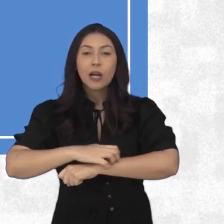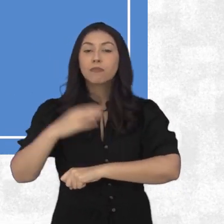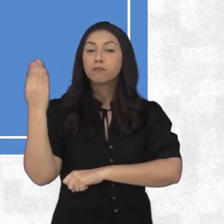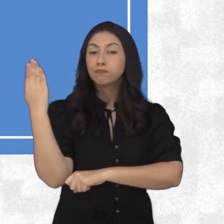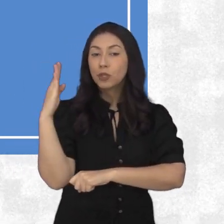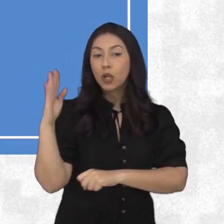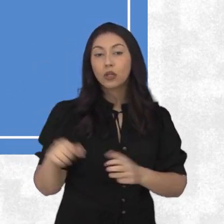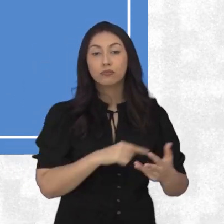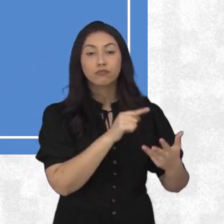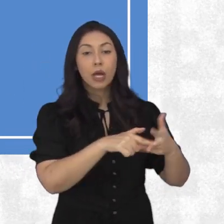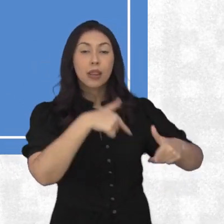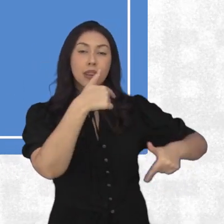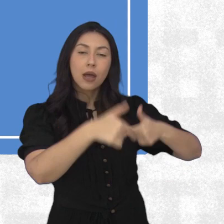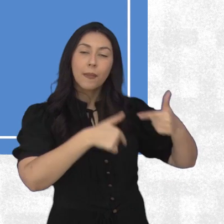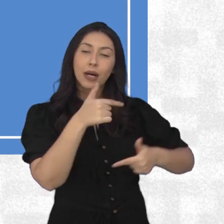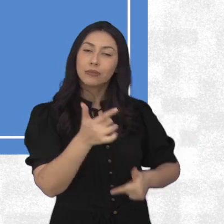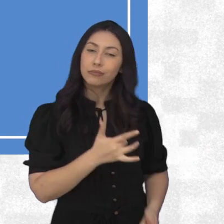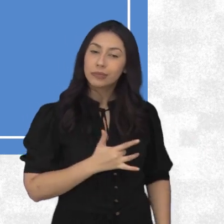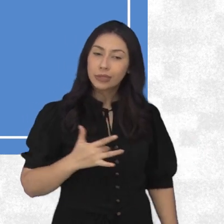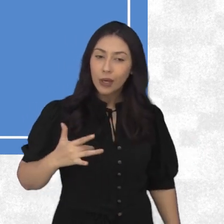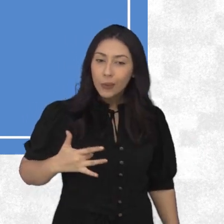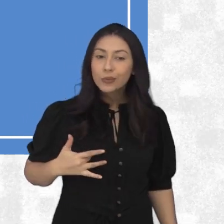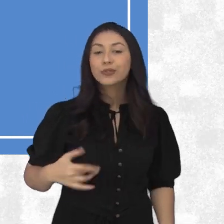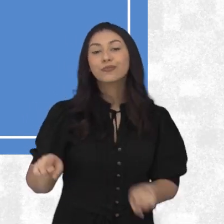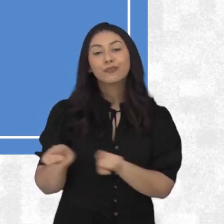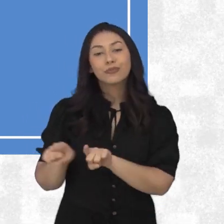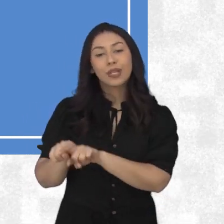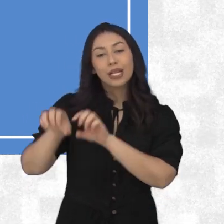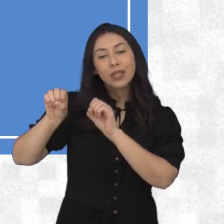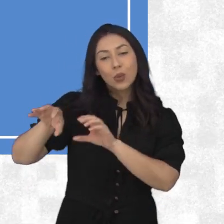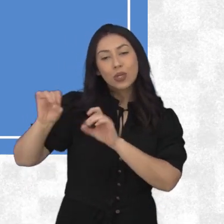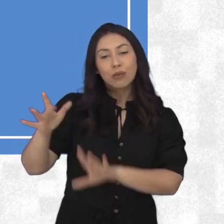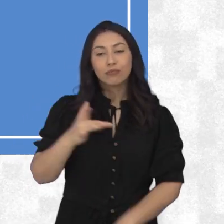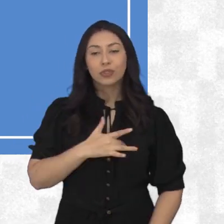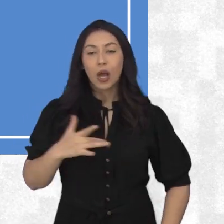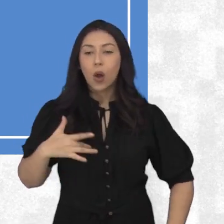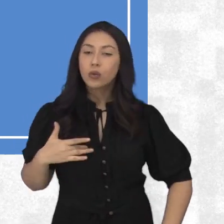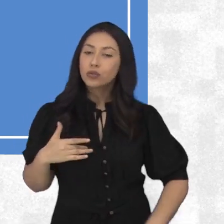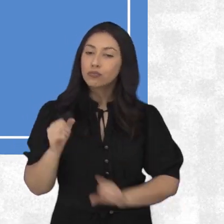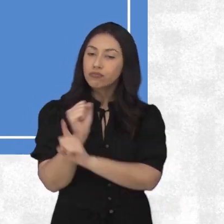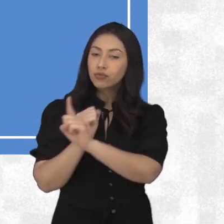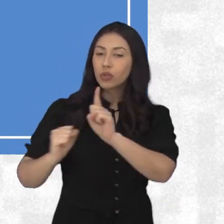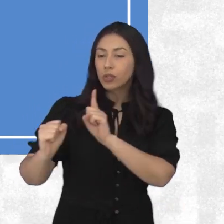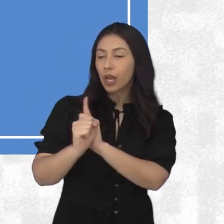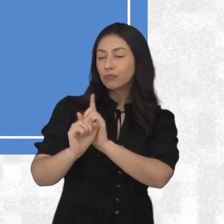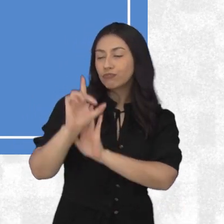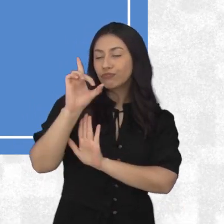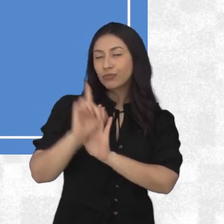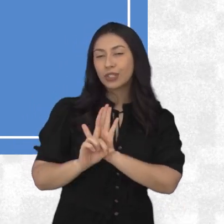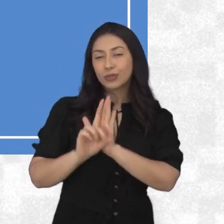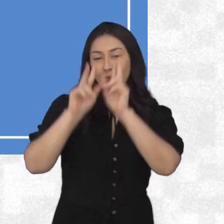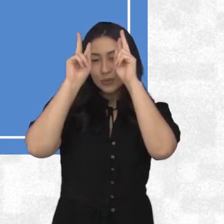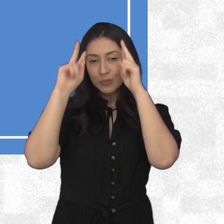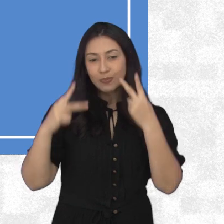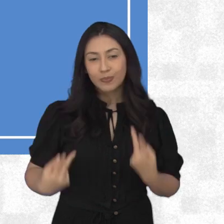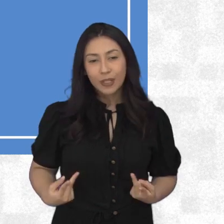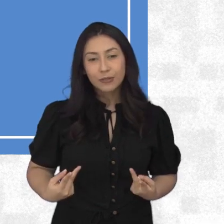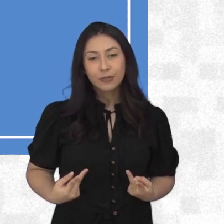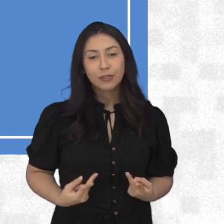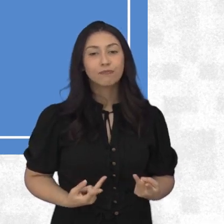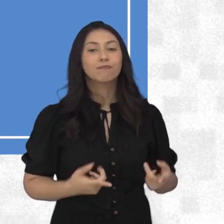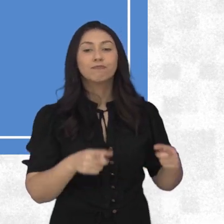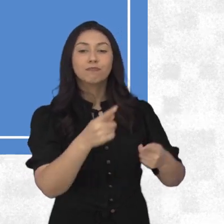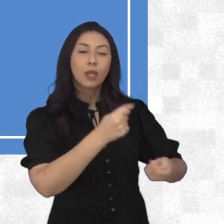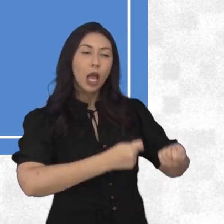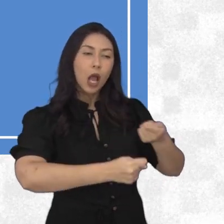e Biológicas, Trabalho e Saúde do Servidor, Educação, Saúde, Desenvolvimento Social e Direitos Humanos,